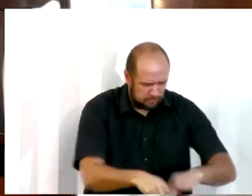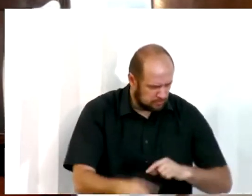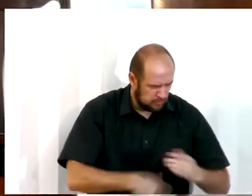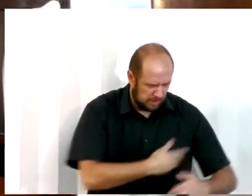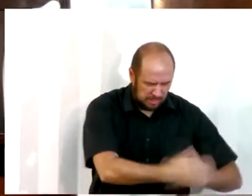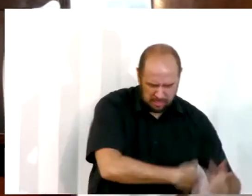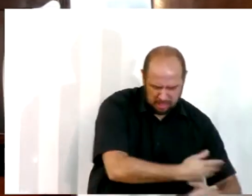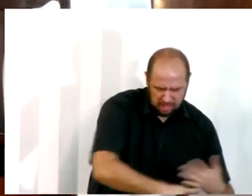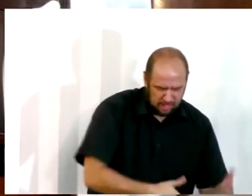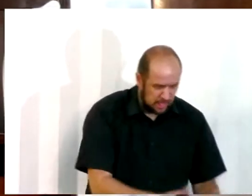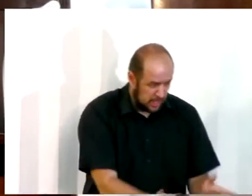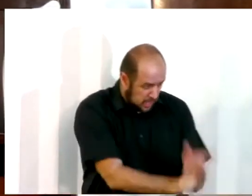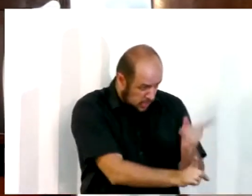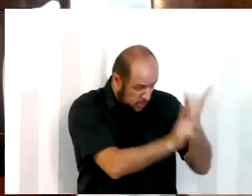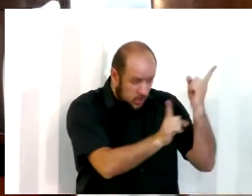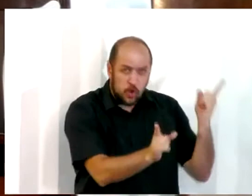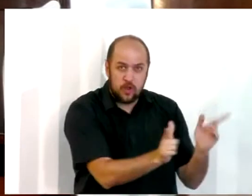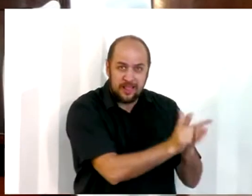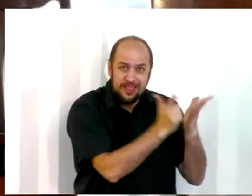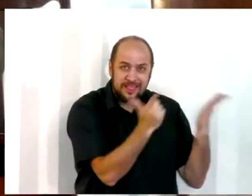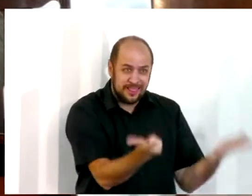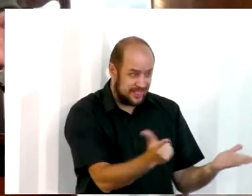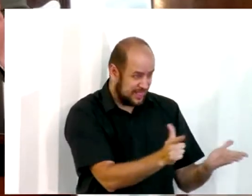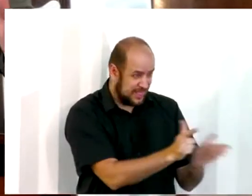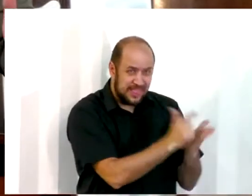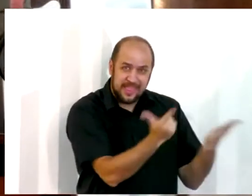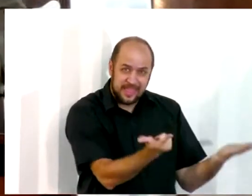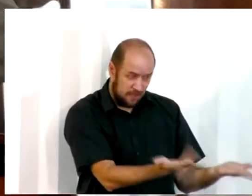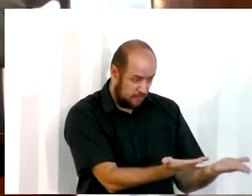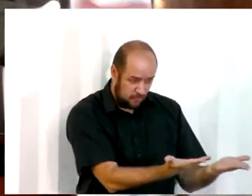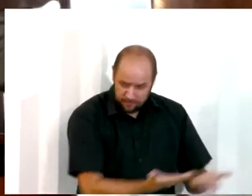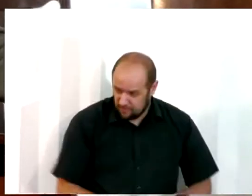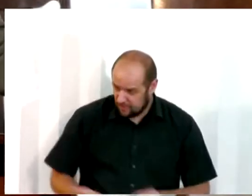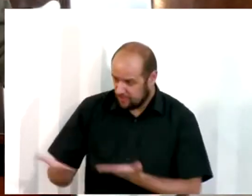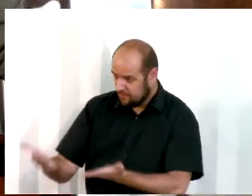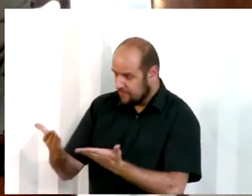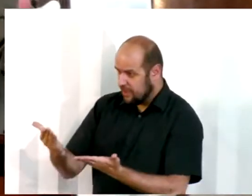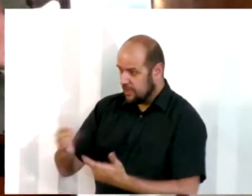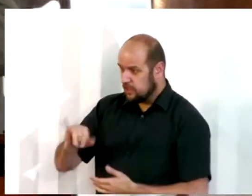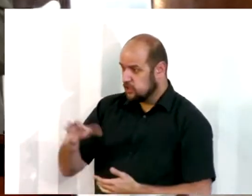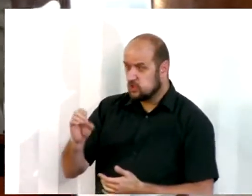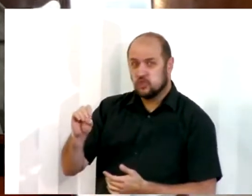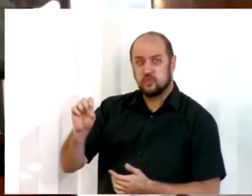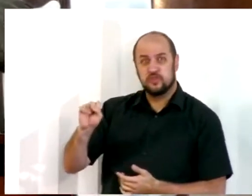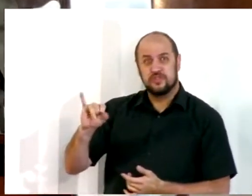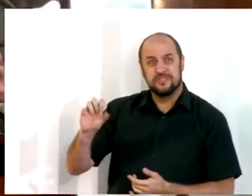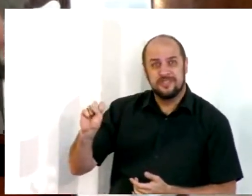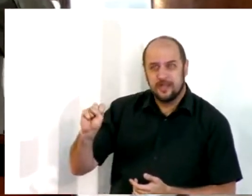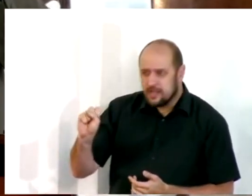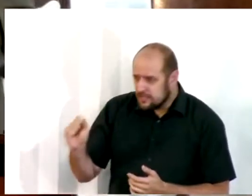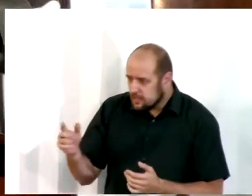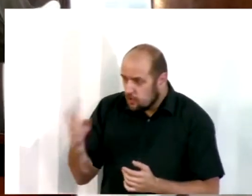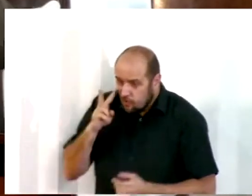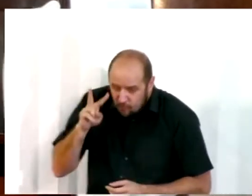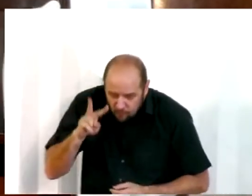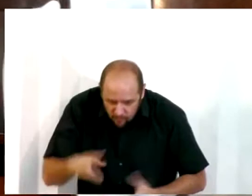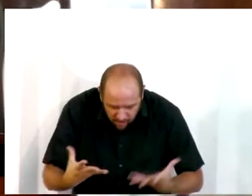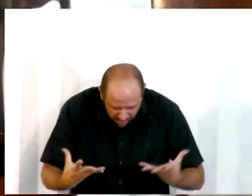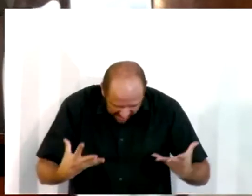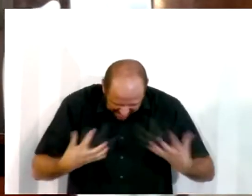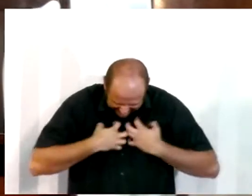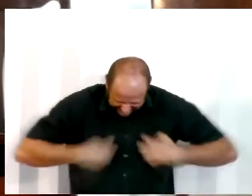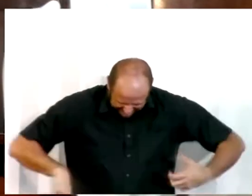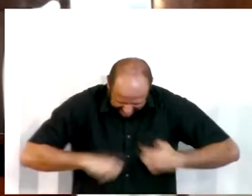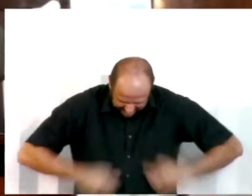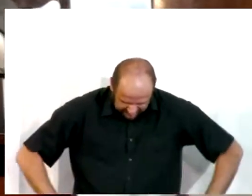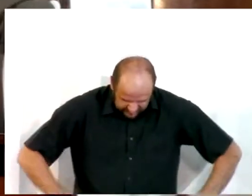E aí acham o livro da lei, levam o livro da lei para o rei Josias e ele rasga suas vestes, porque o livro da lei estava perdido